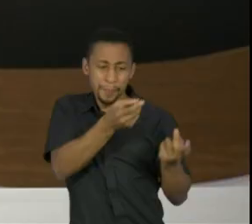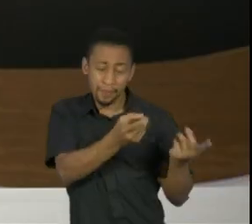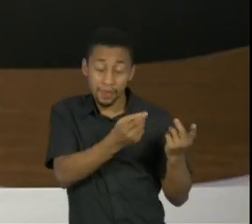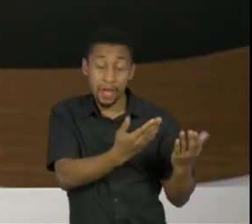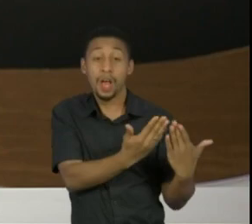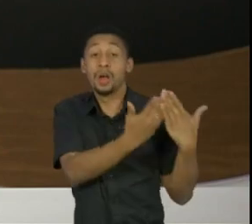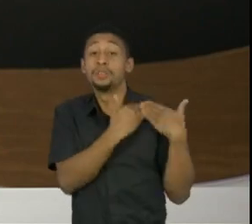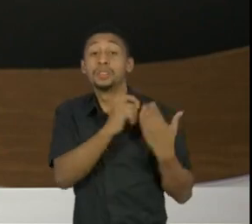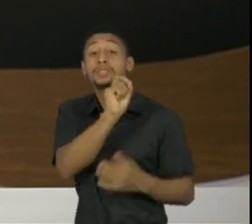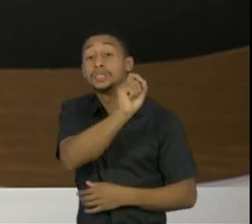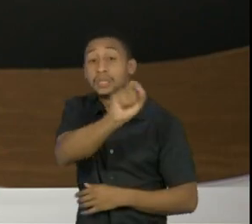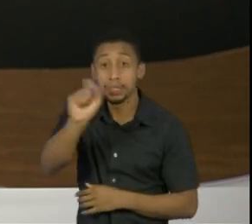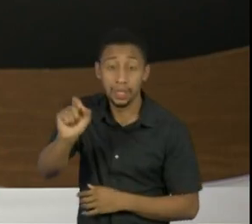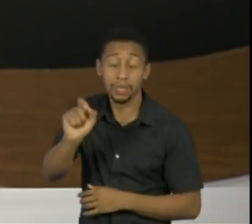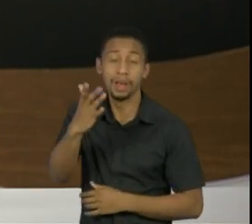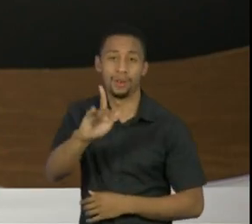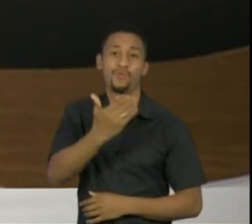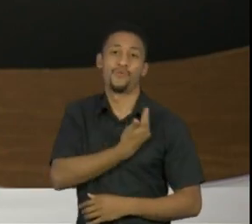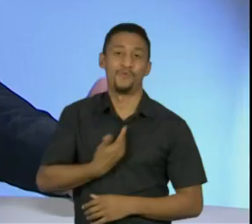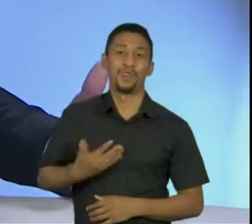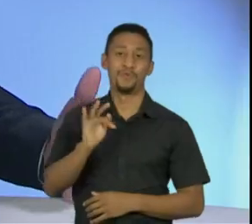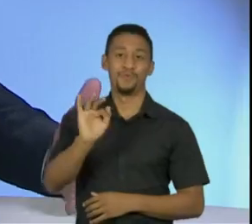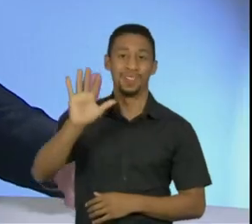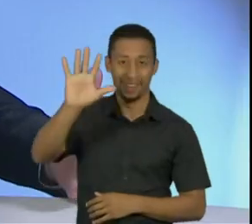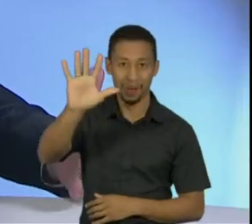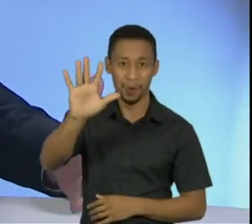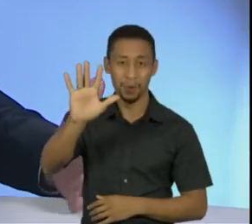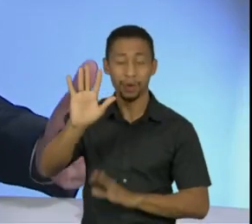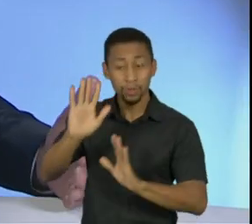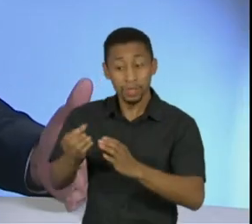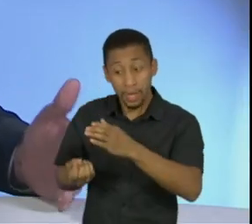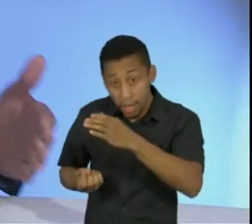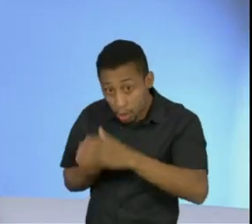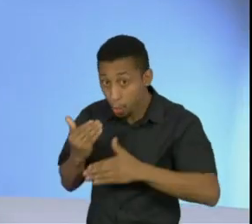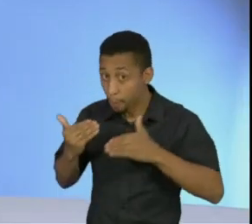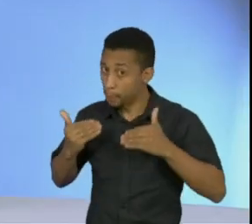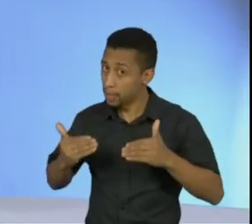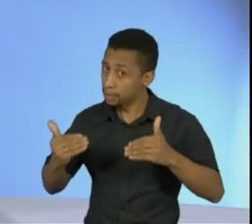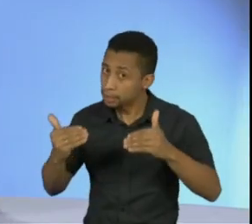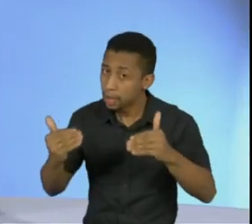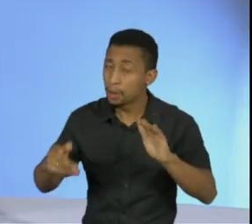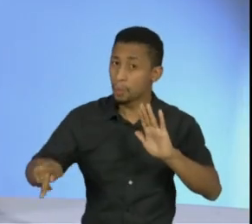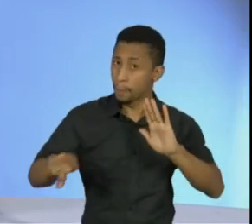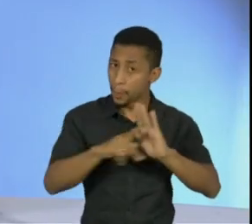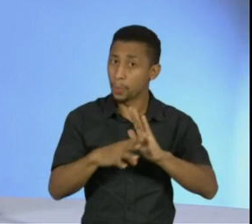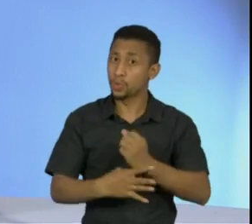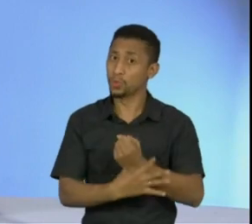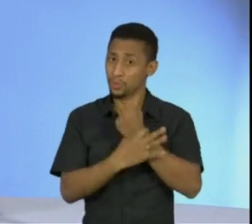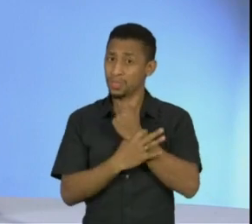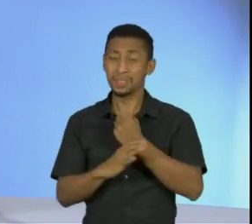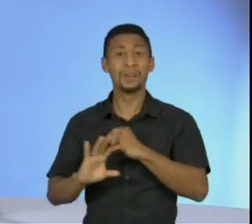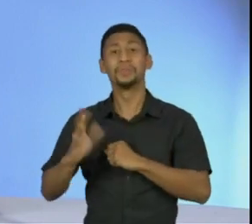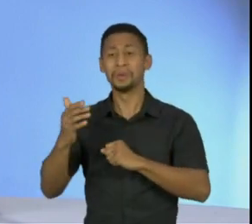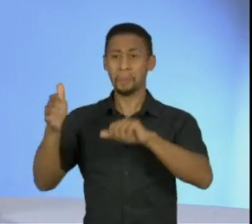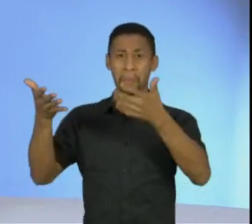por falar nisso... O que aconteceu com esse governo? Nós criamos o Ministério da Segurança e esse governo acabou com o Ministério.